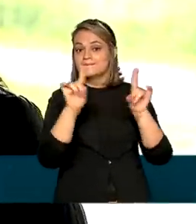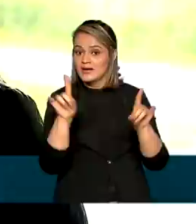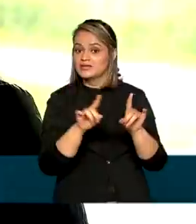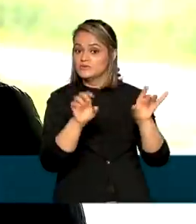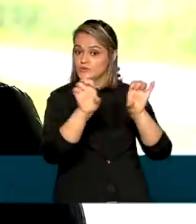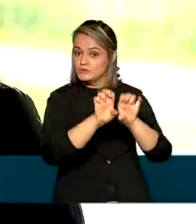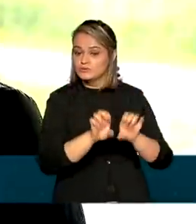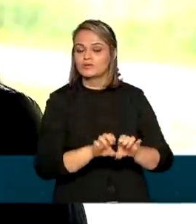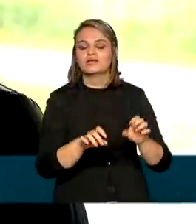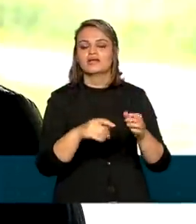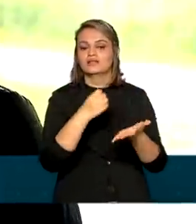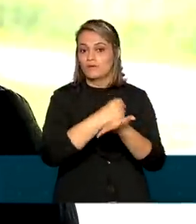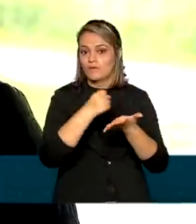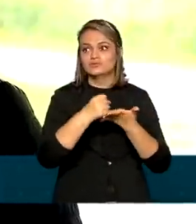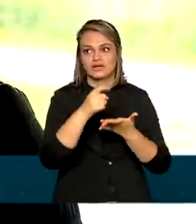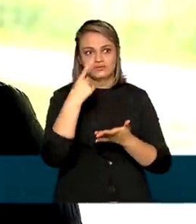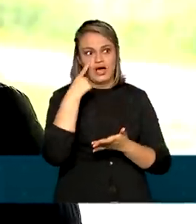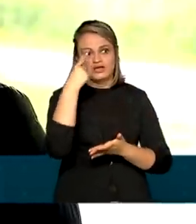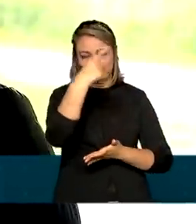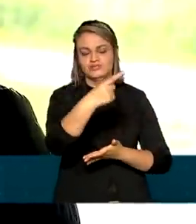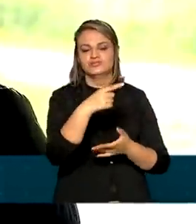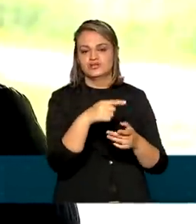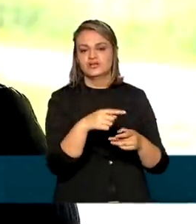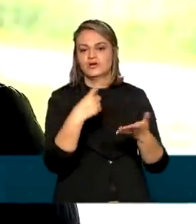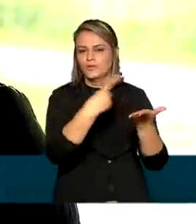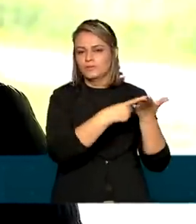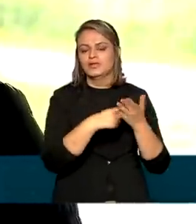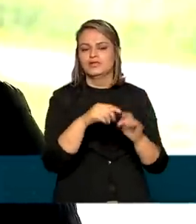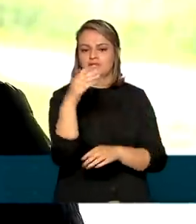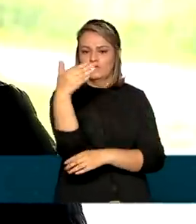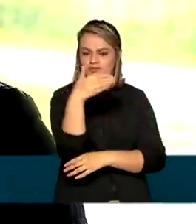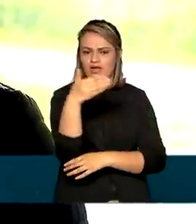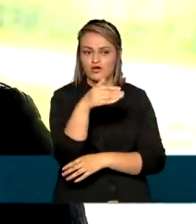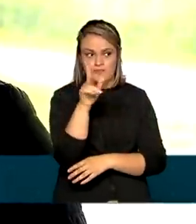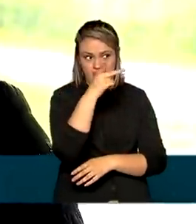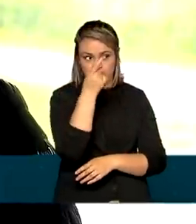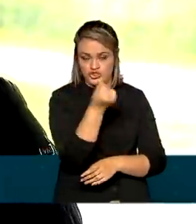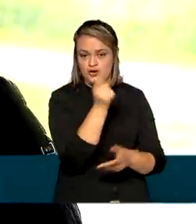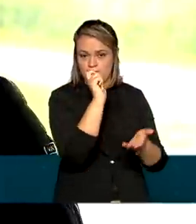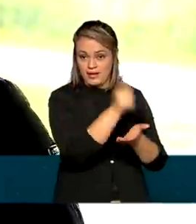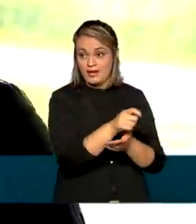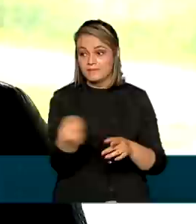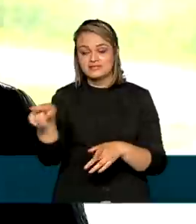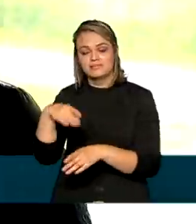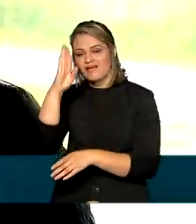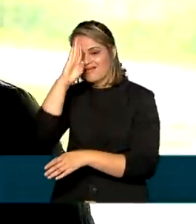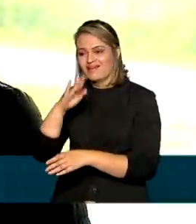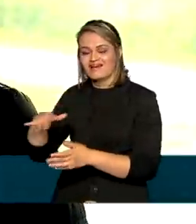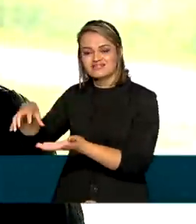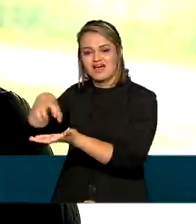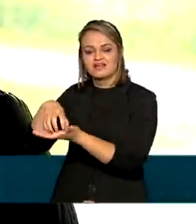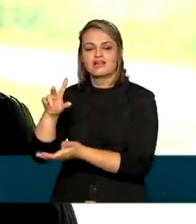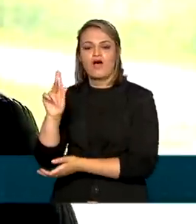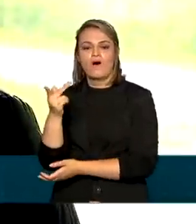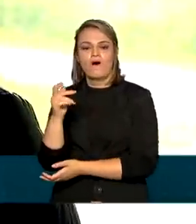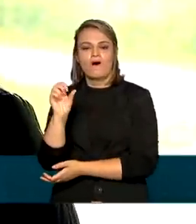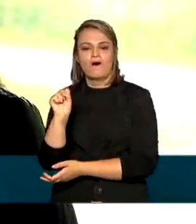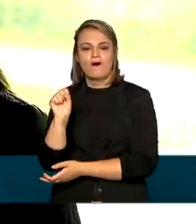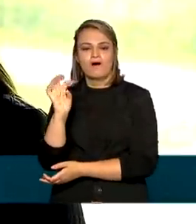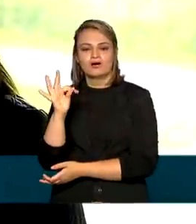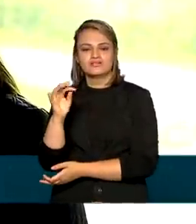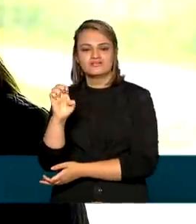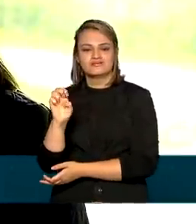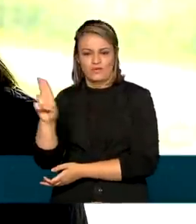hotelaria, o contrato prevê leitos de hotel, não só para quem tem condições de pagar, mas para quem não tem, tem previsão também